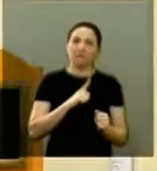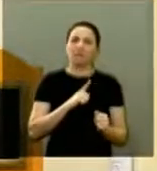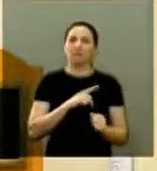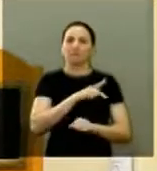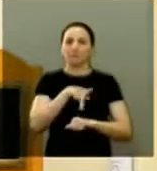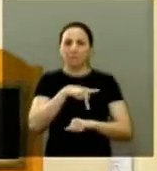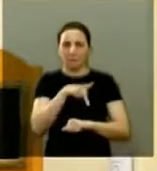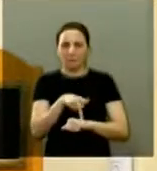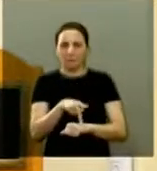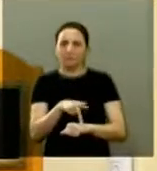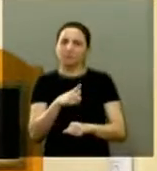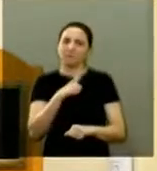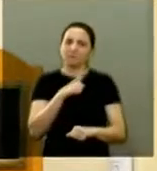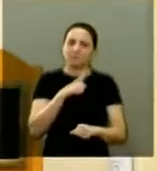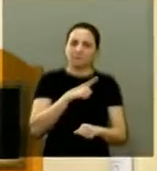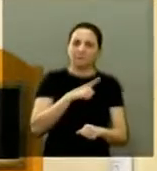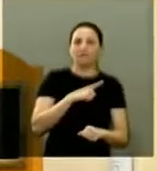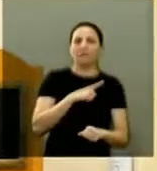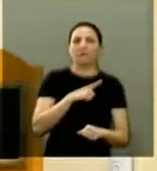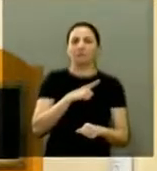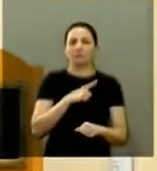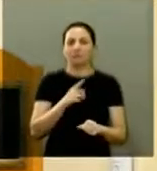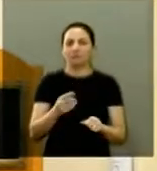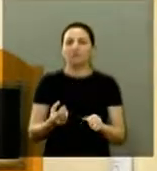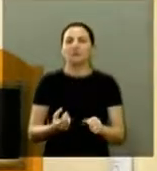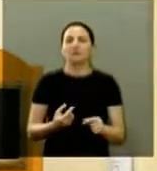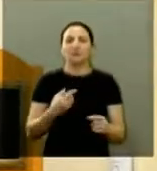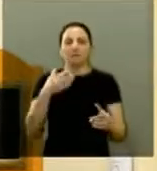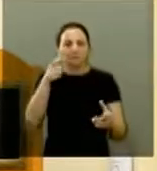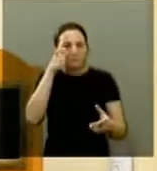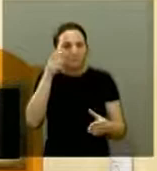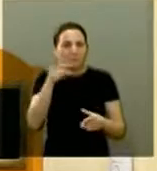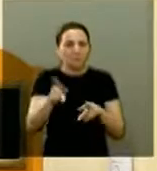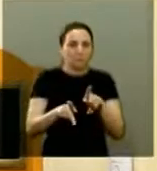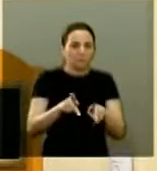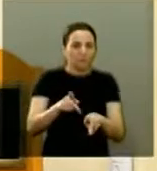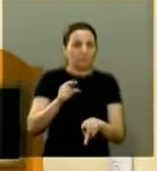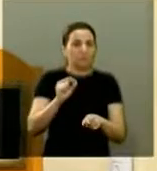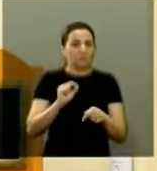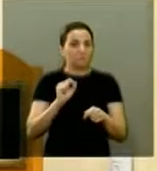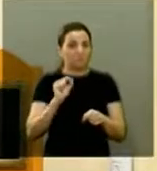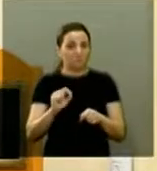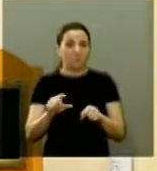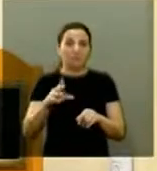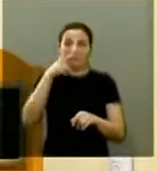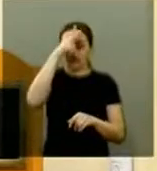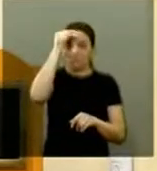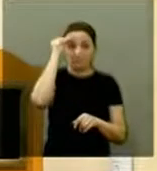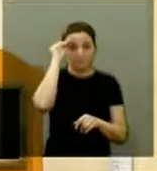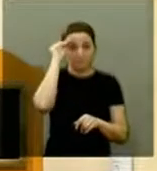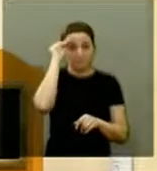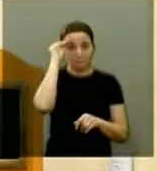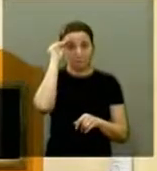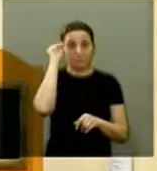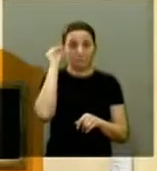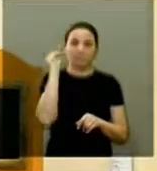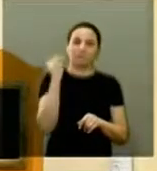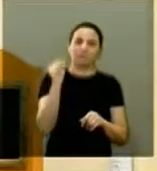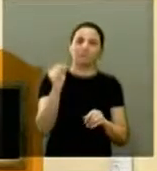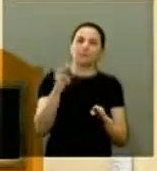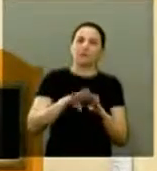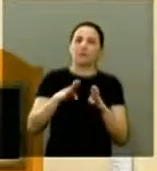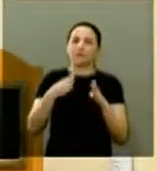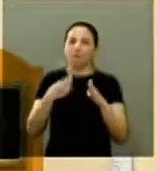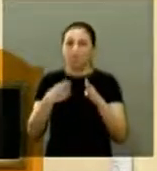país. Elas reinam absolutas no interesse popular. Isso faz com que o legislativo seja muito pouco debatido.